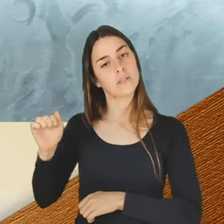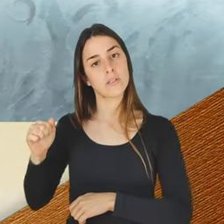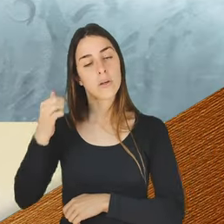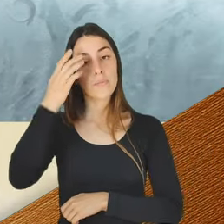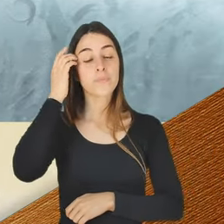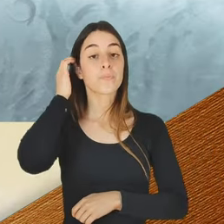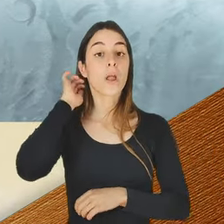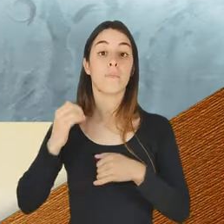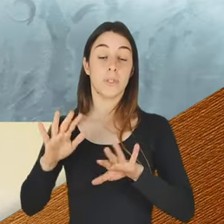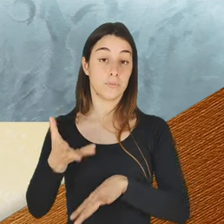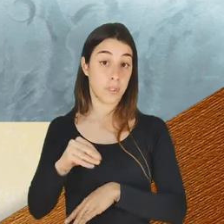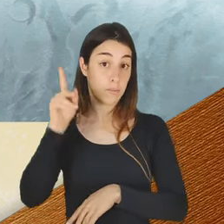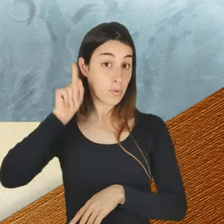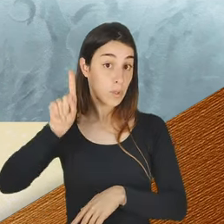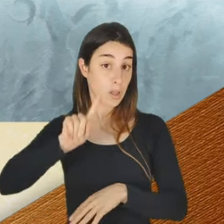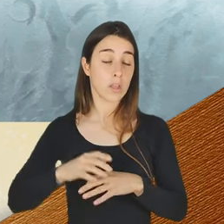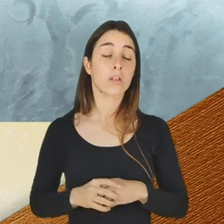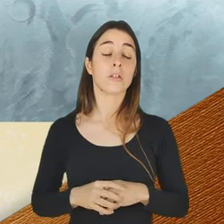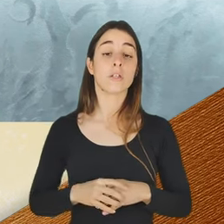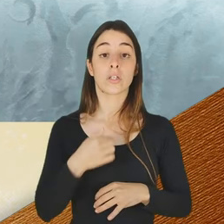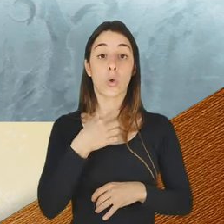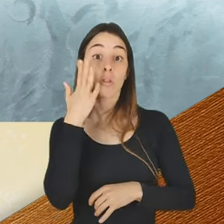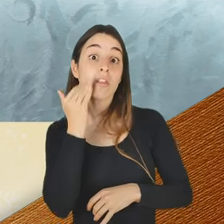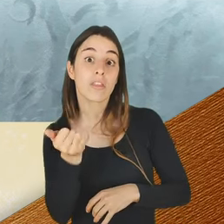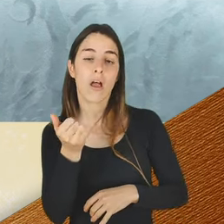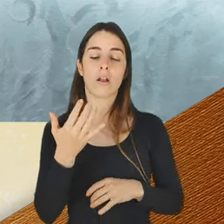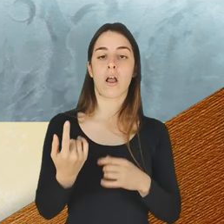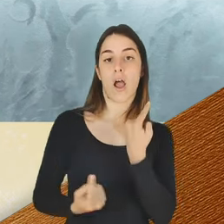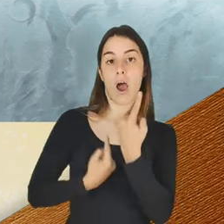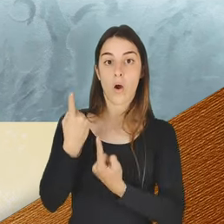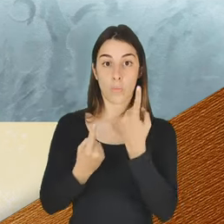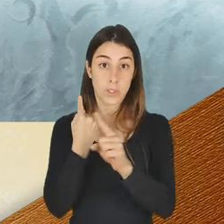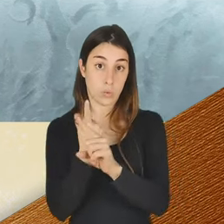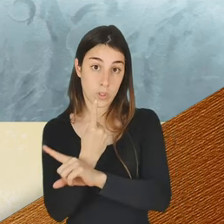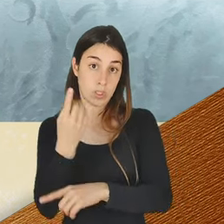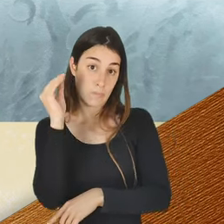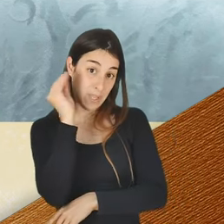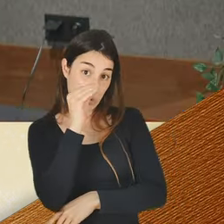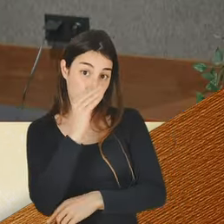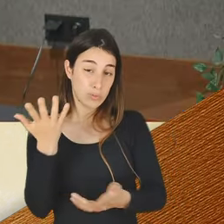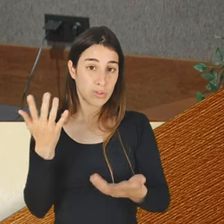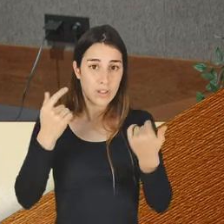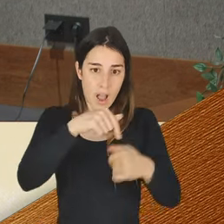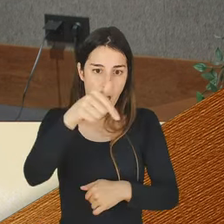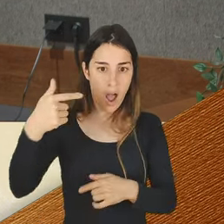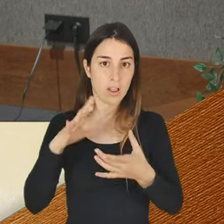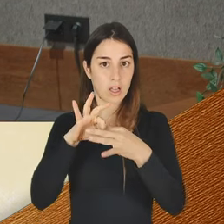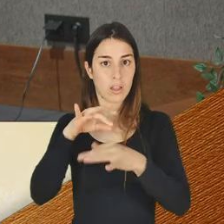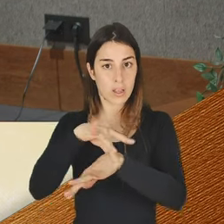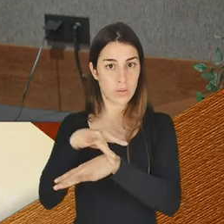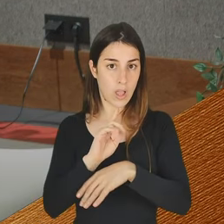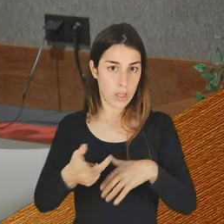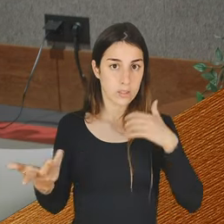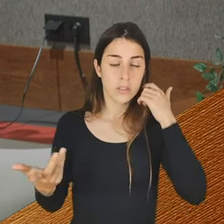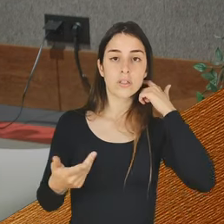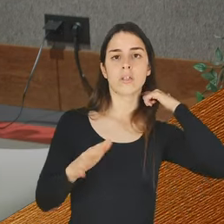Mas mais importante é tentar desmitificar alguns mitos que ainda existem sobre essa doença.